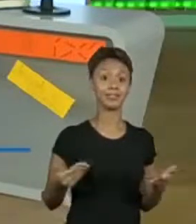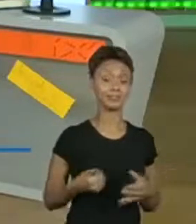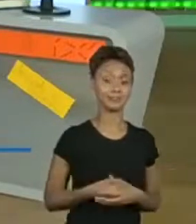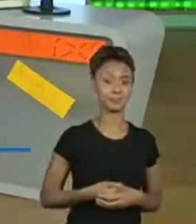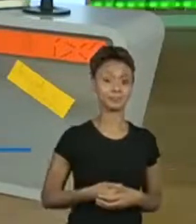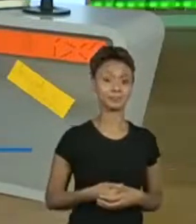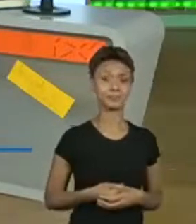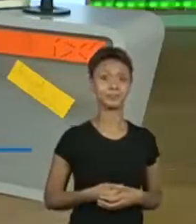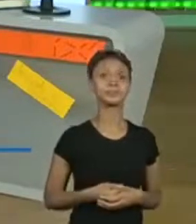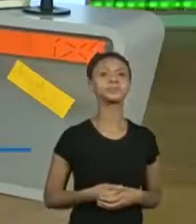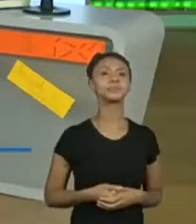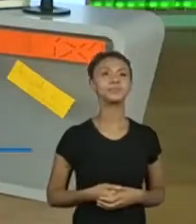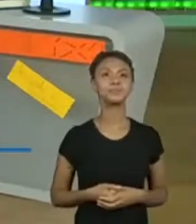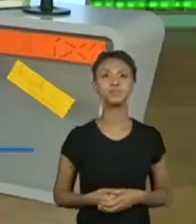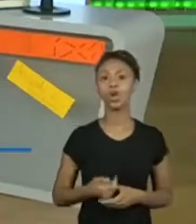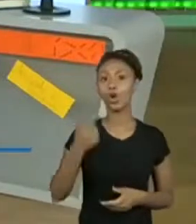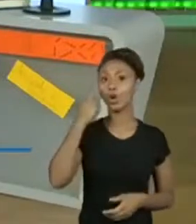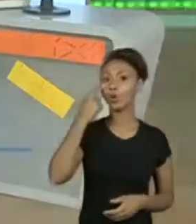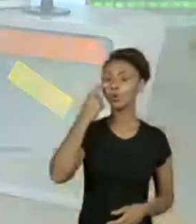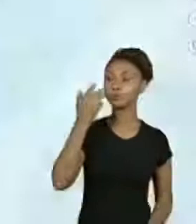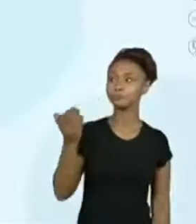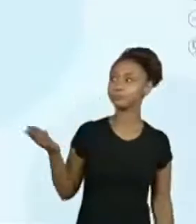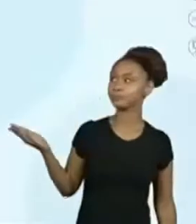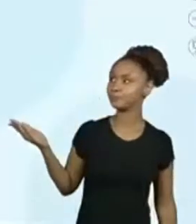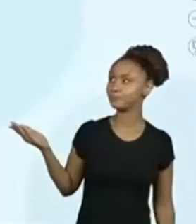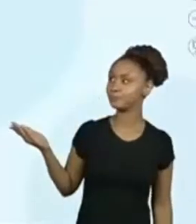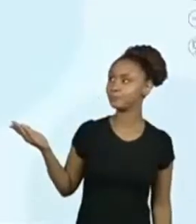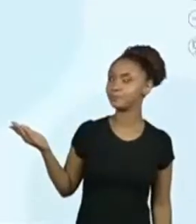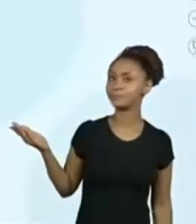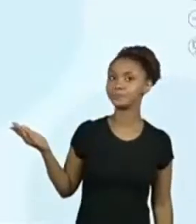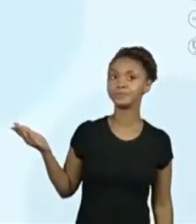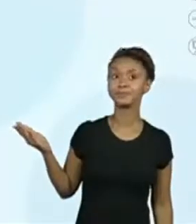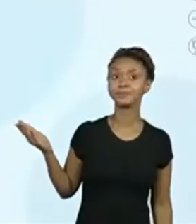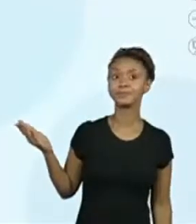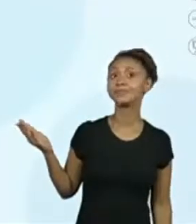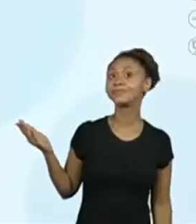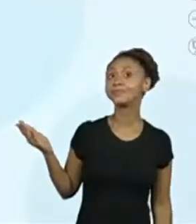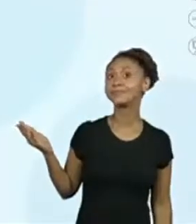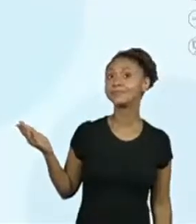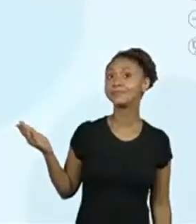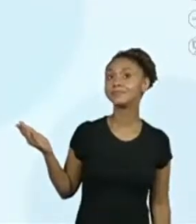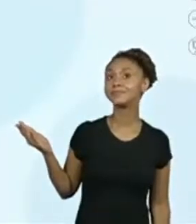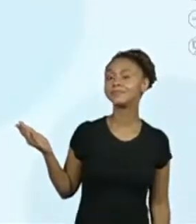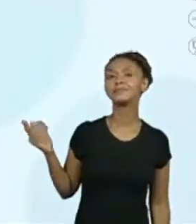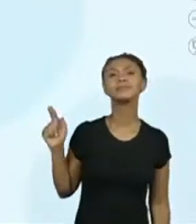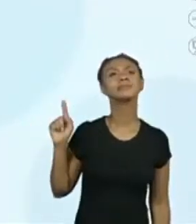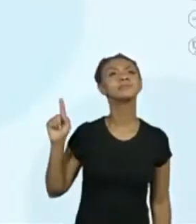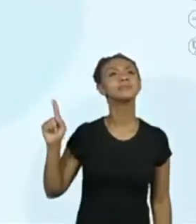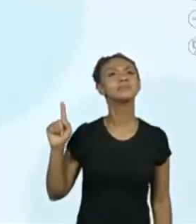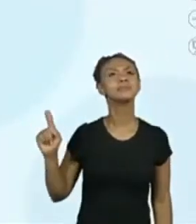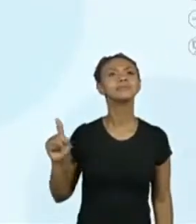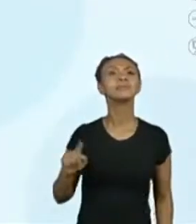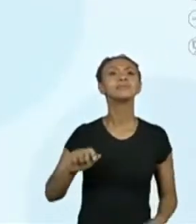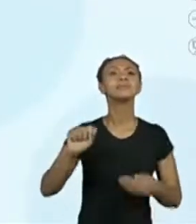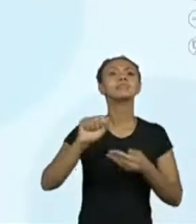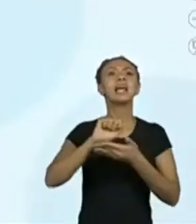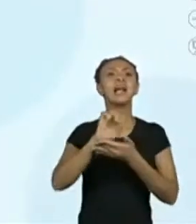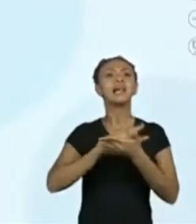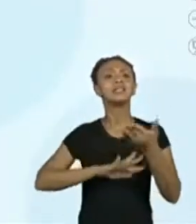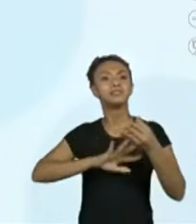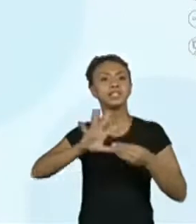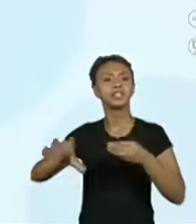Agora, dá uma olhada nisso aqui. Não tem nada ainda. O é uma atividade complementar? Isso quer